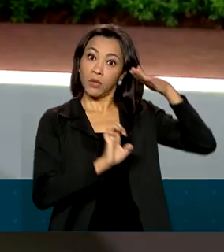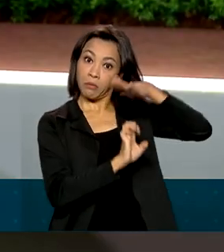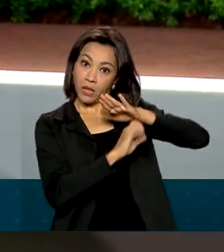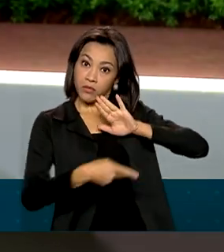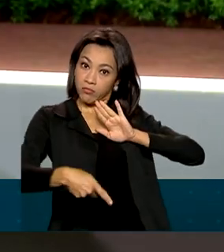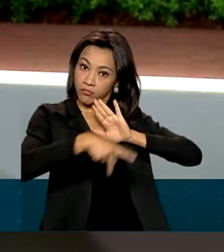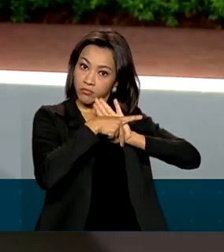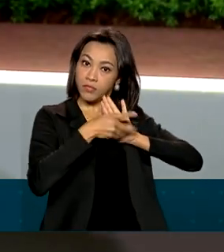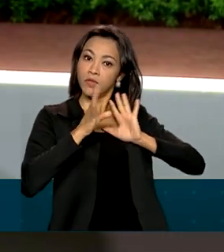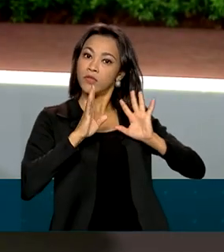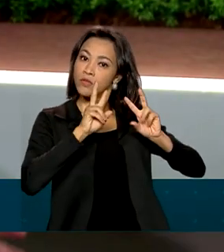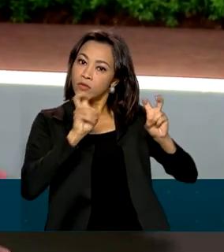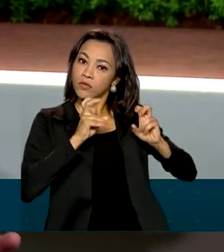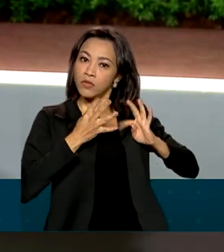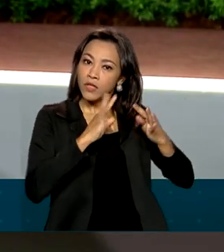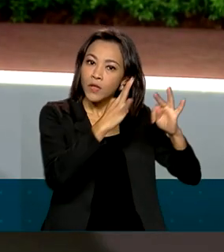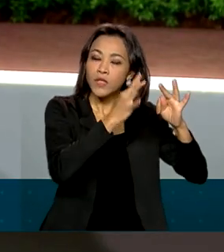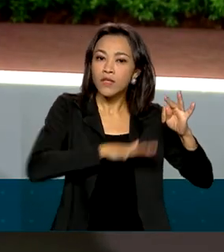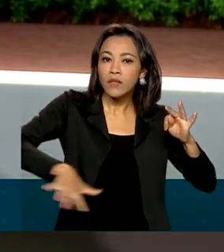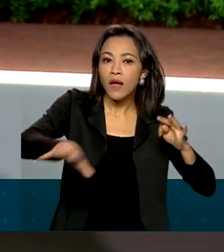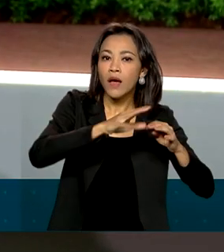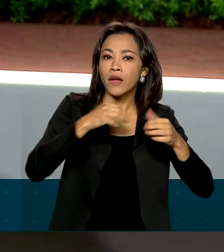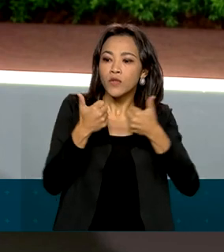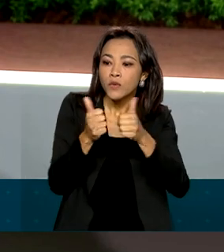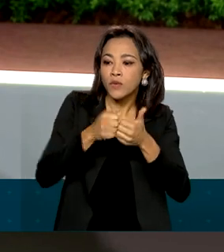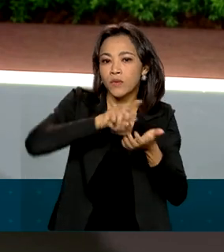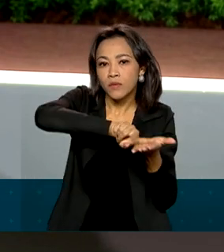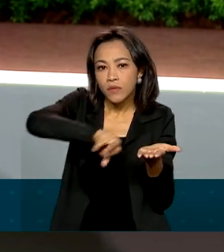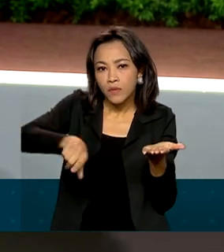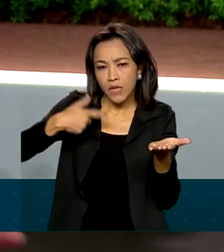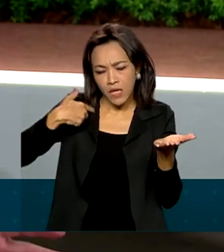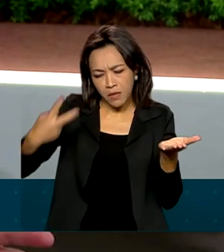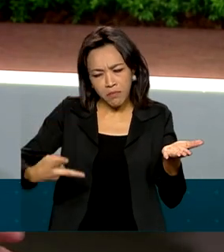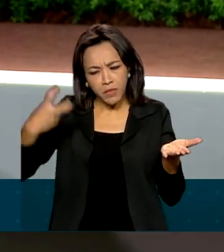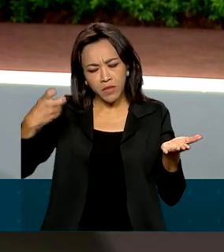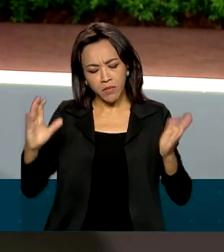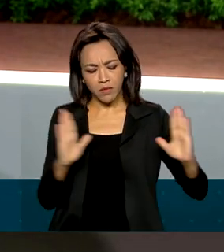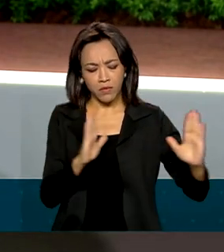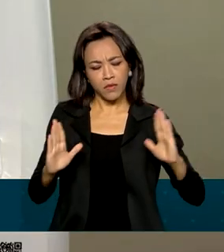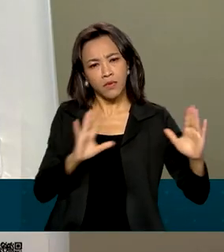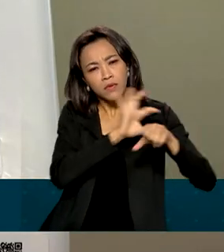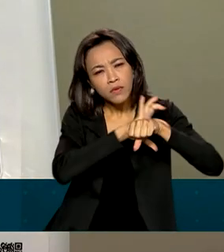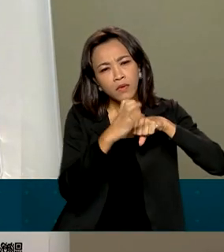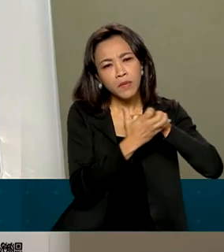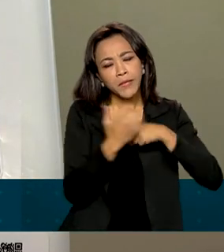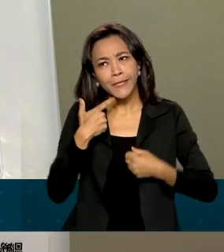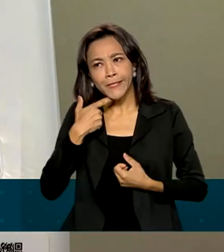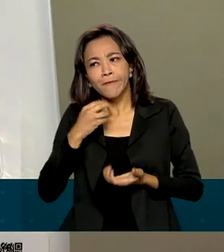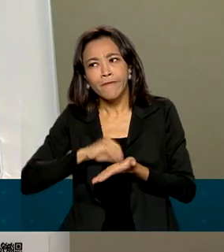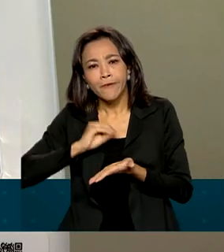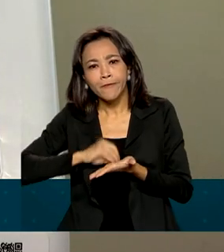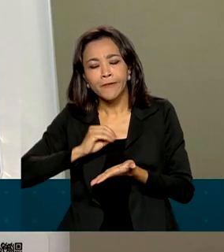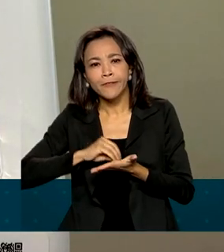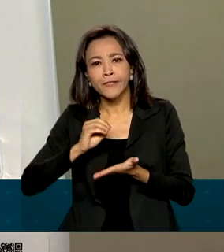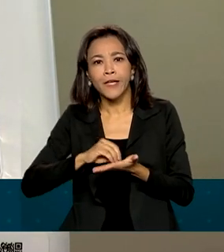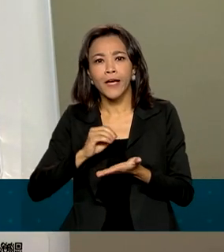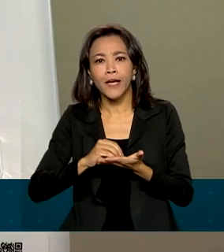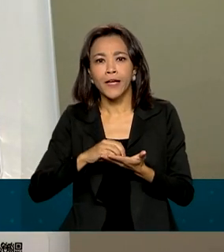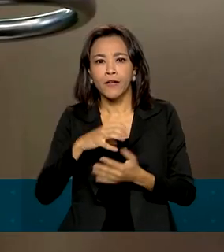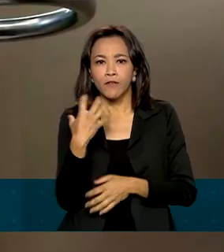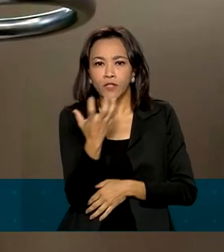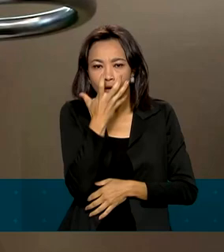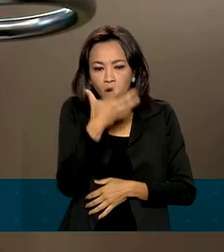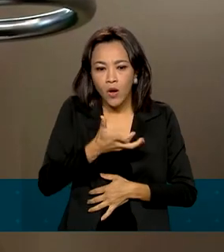produz soluções na área de transporte urbano. Ao perceber, durante a pandemia de Covid-19, que ia faltar ventiladores pulmonares no